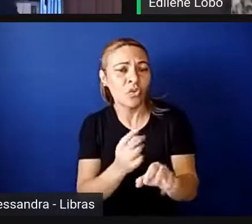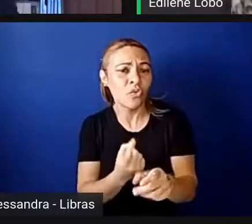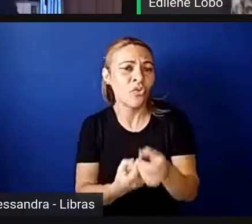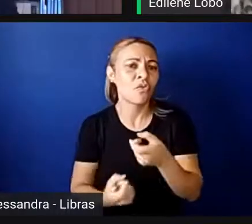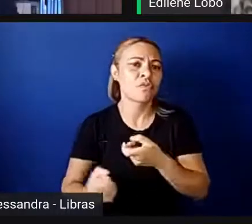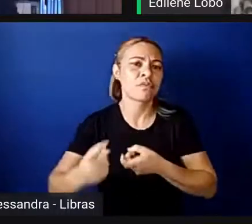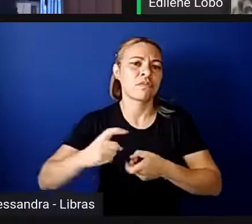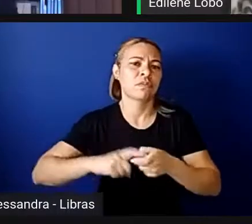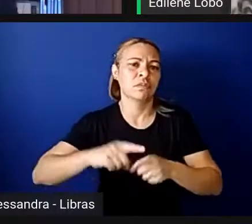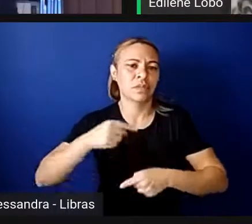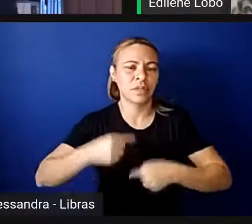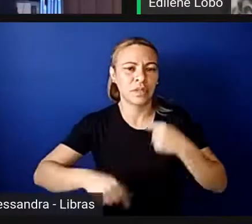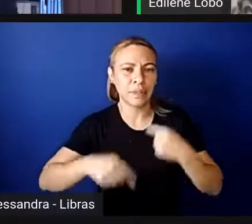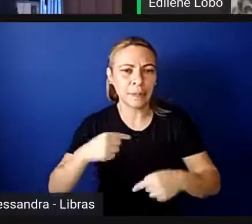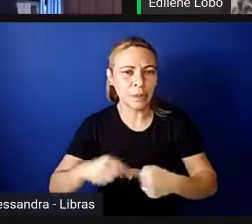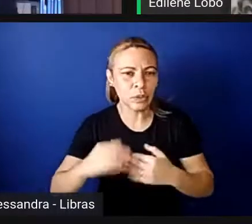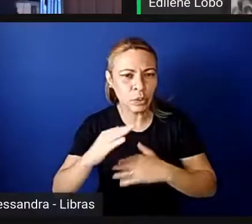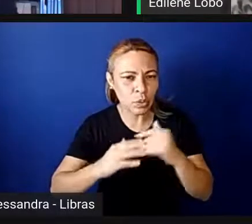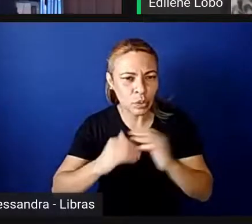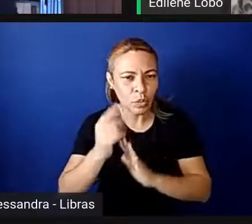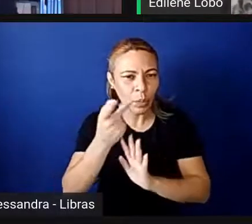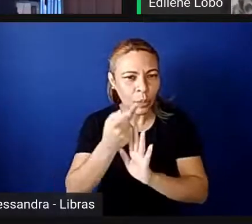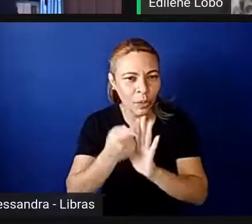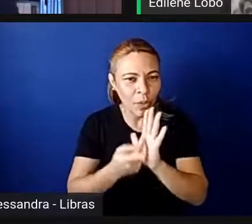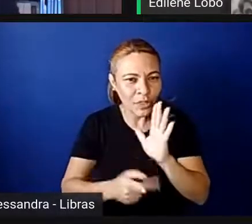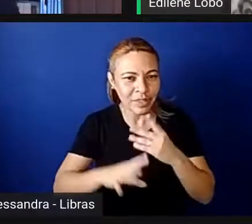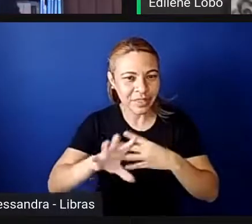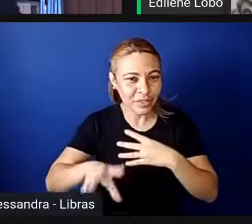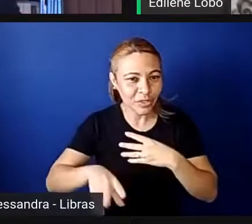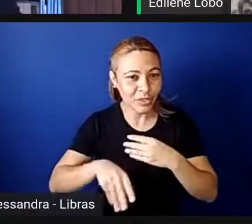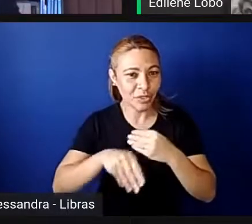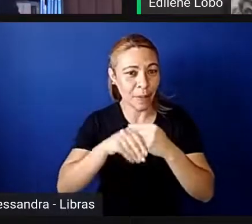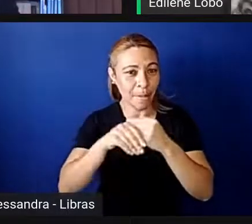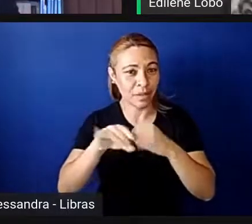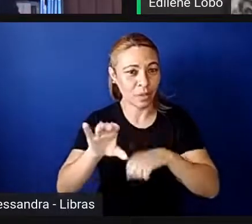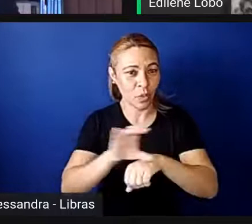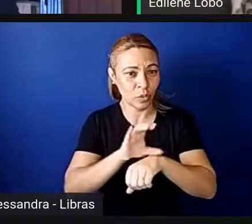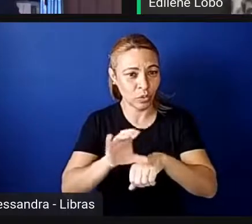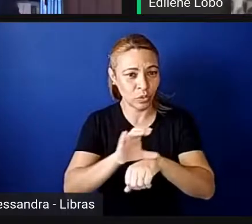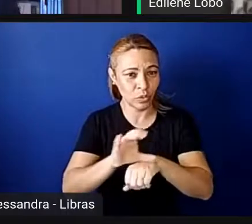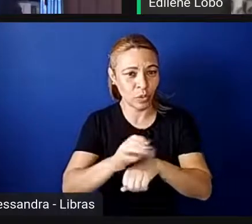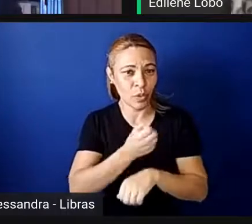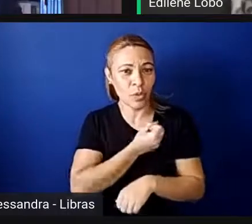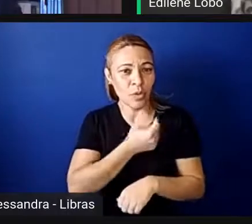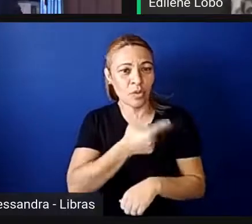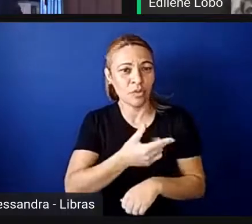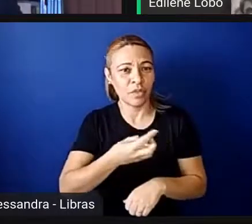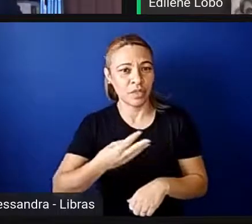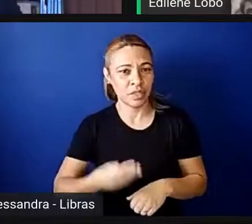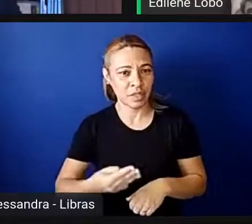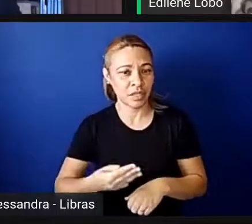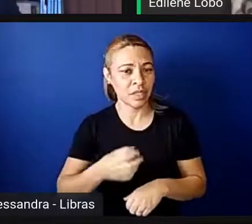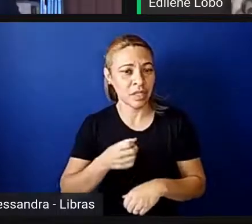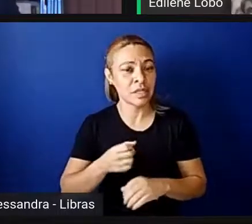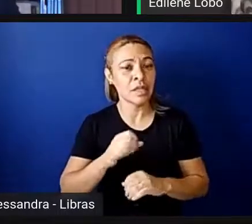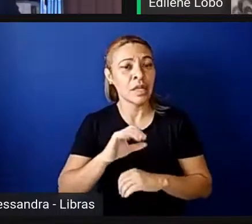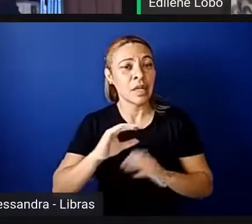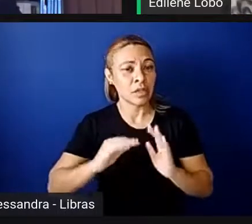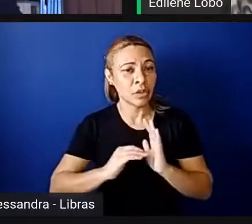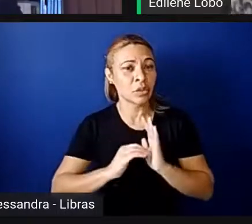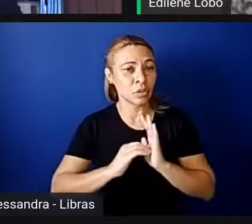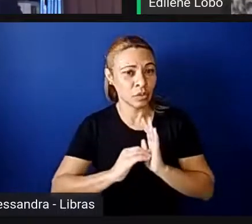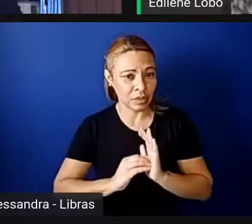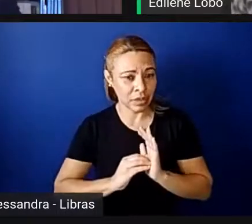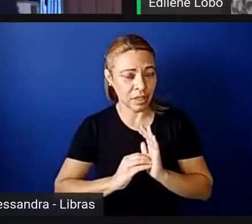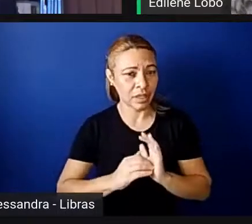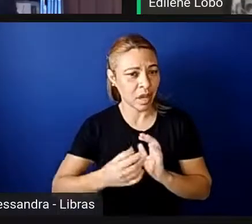respeito do projeto de emenda constitucional número 23 que tramitou no Senado da República em 2015, se